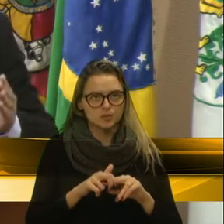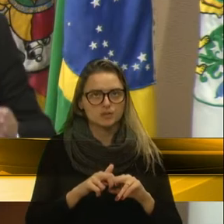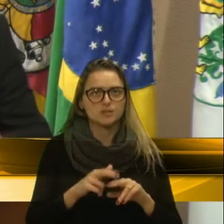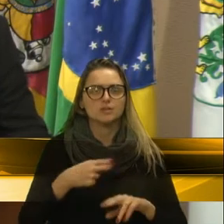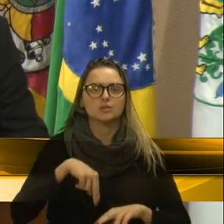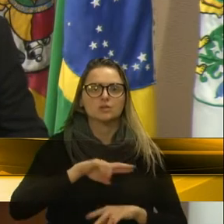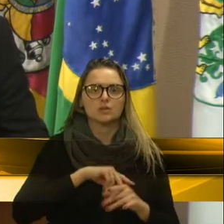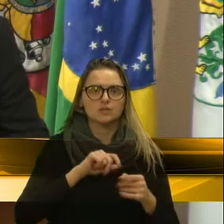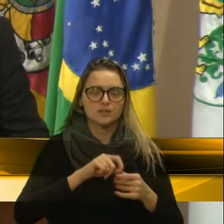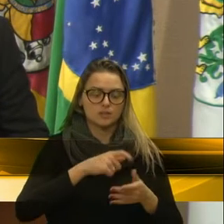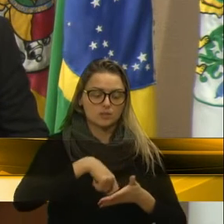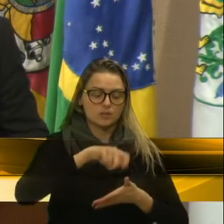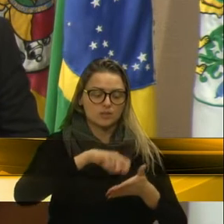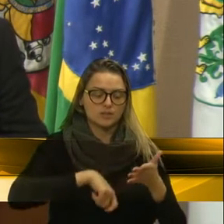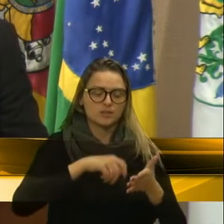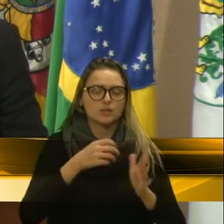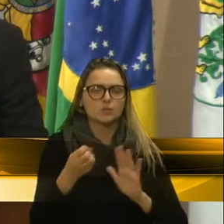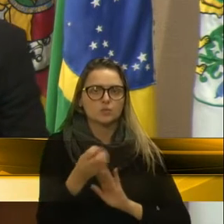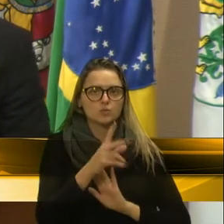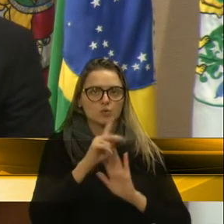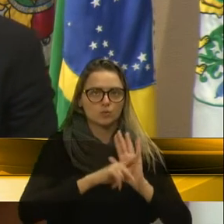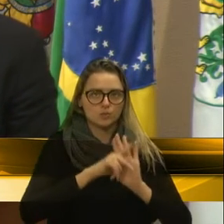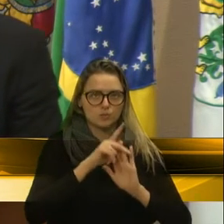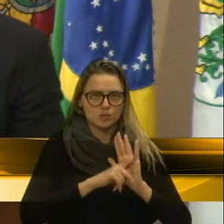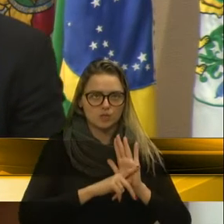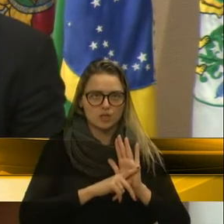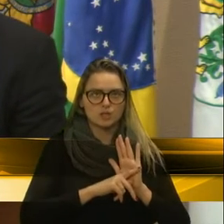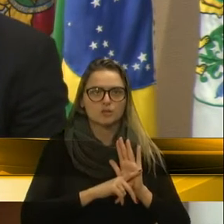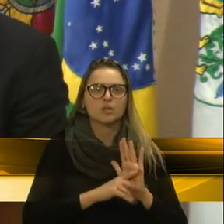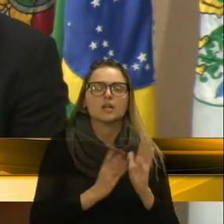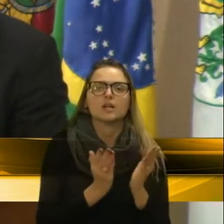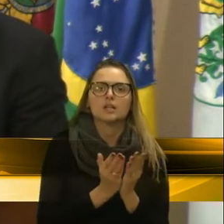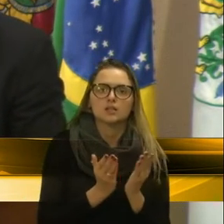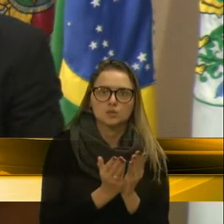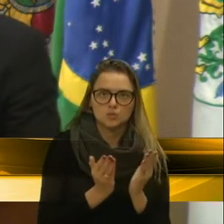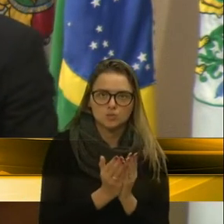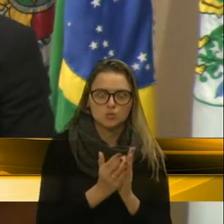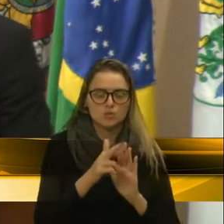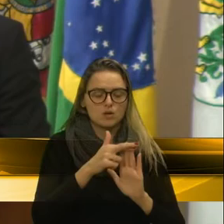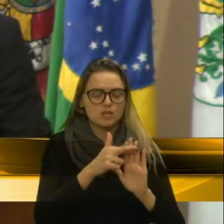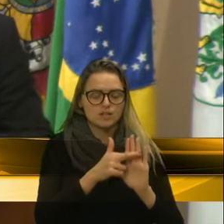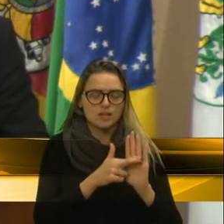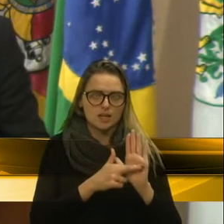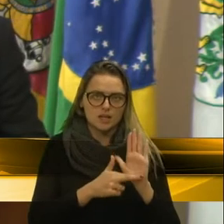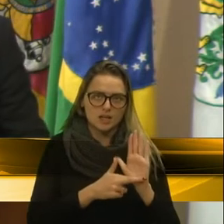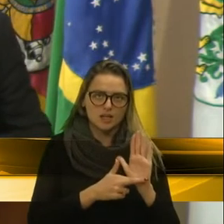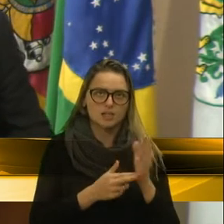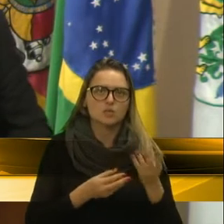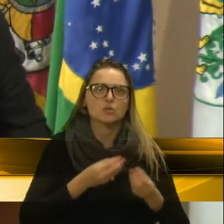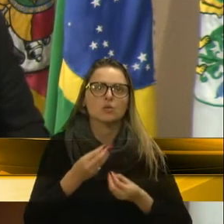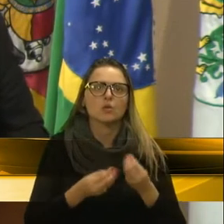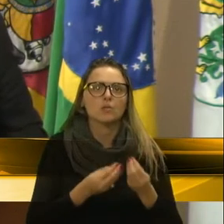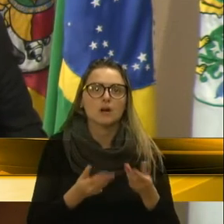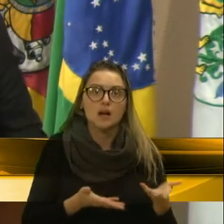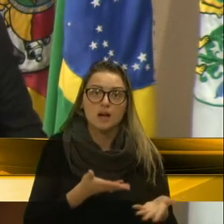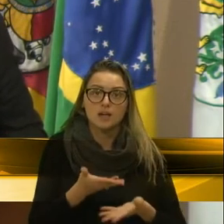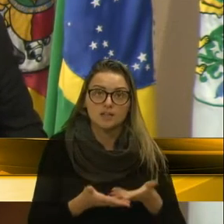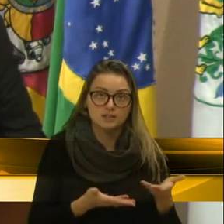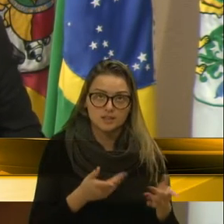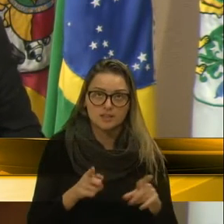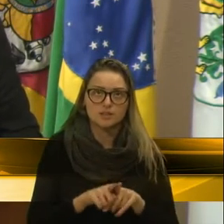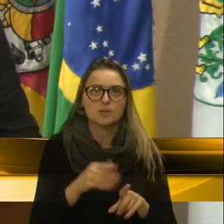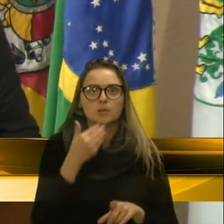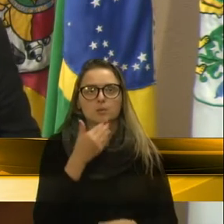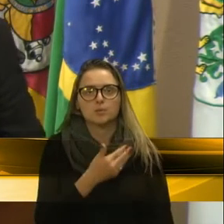protocolando hoje um projeto aqui, minha bancada, estudamos aí o código de postura, de que maneira, atendendo até uma sugestão do